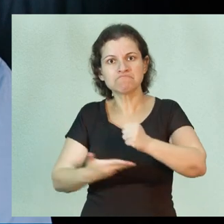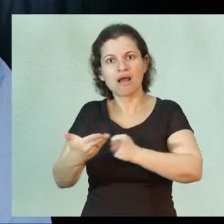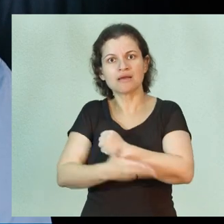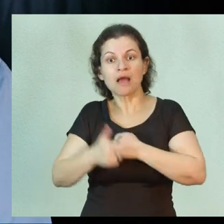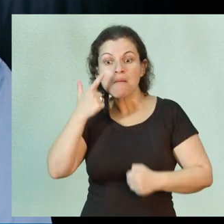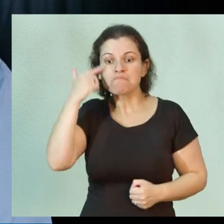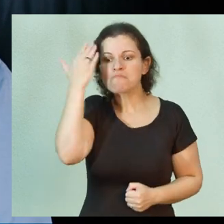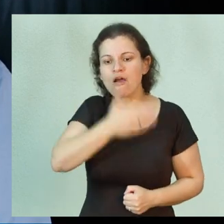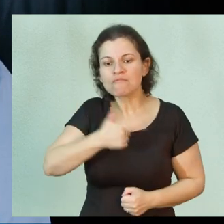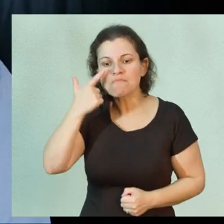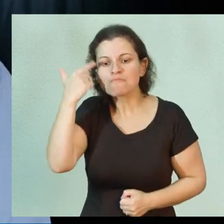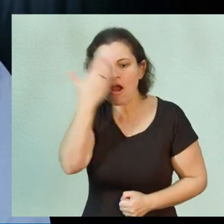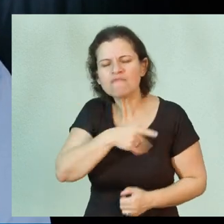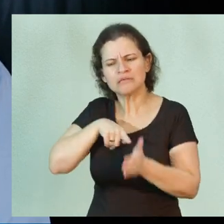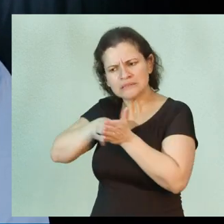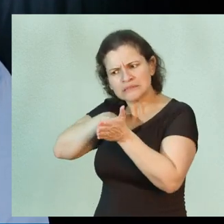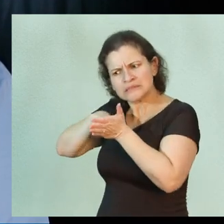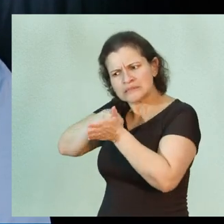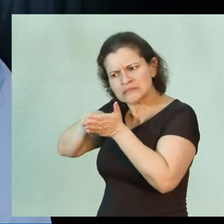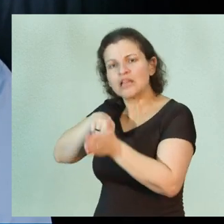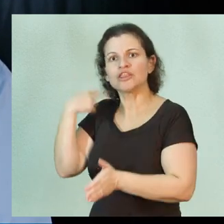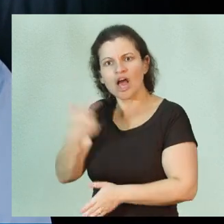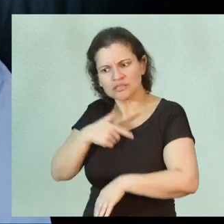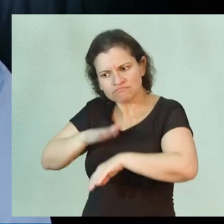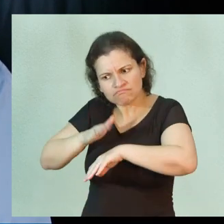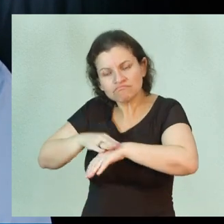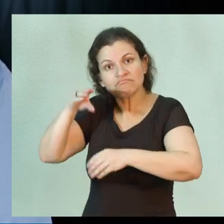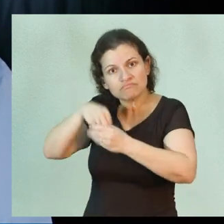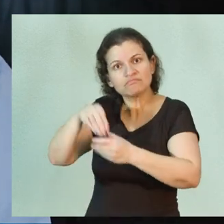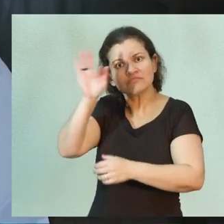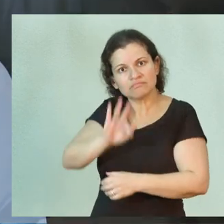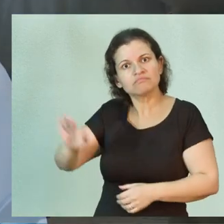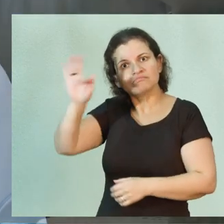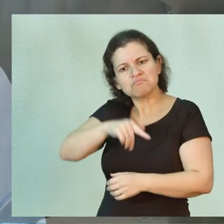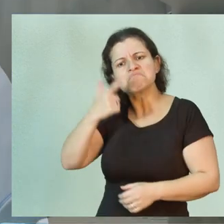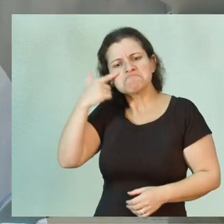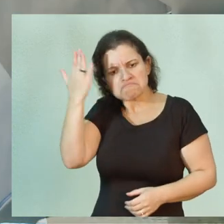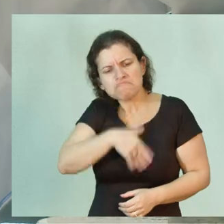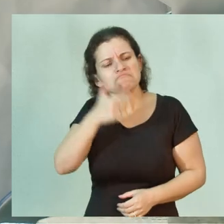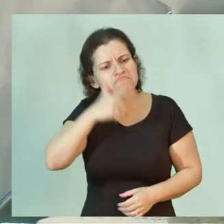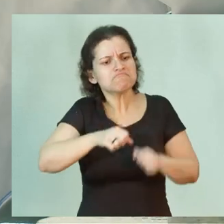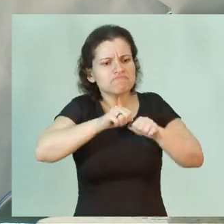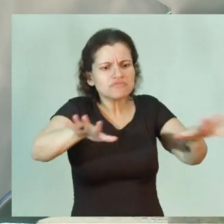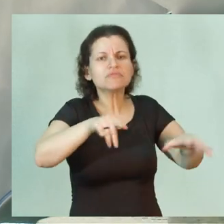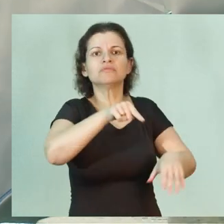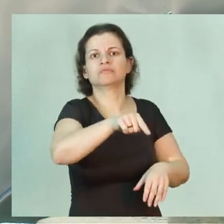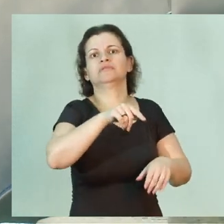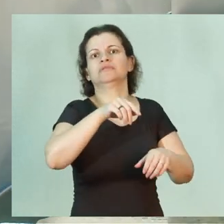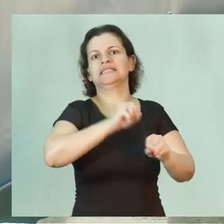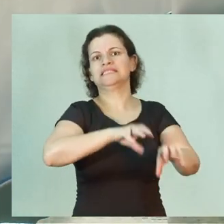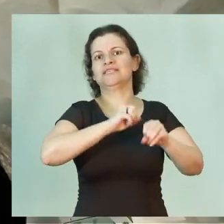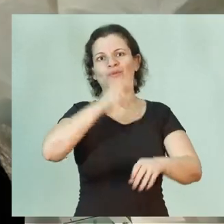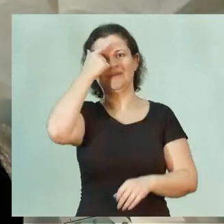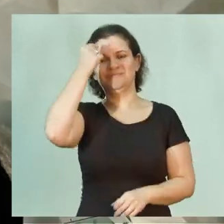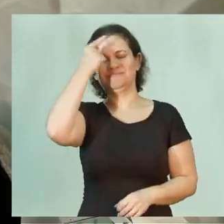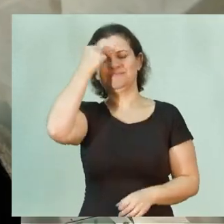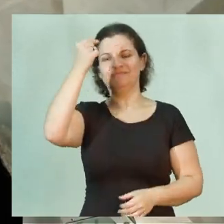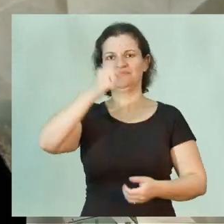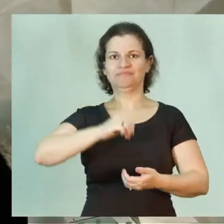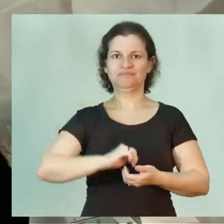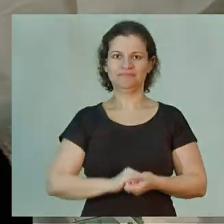evidências, tá, fruto das pesquisas que nós realizamos na faculdade e que nós passamos diretamente para o ensino de graduação.